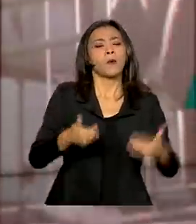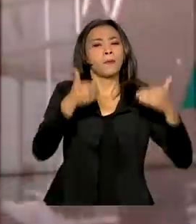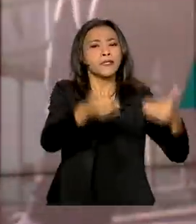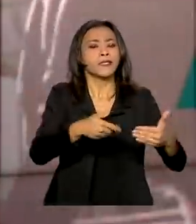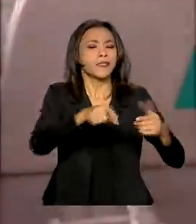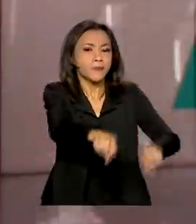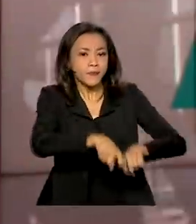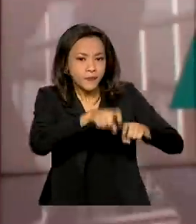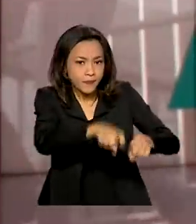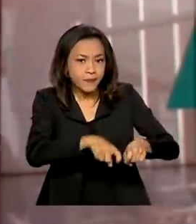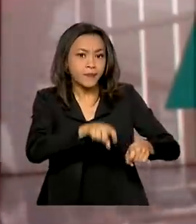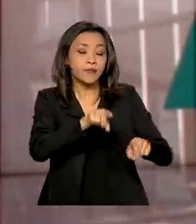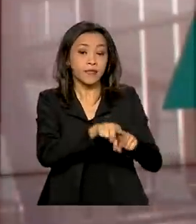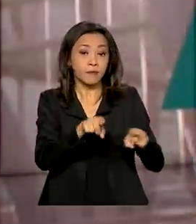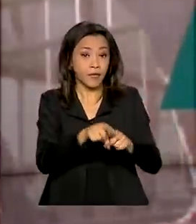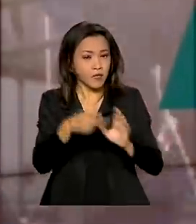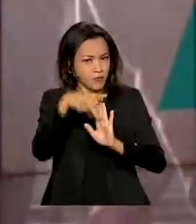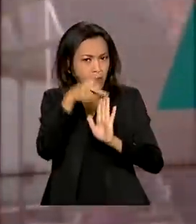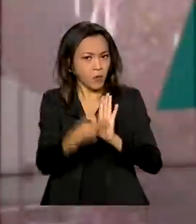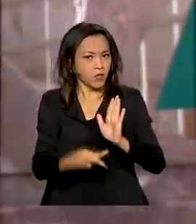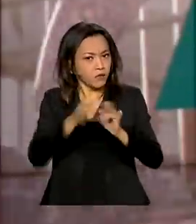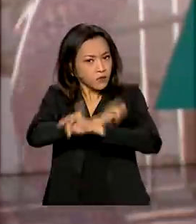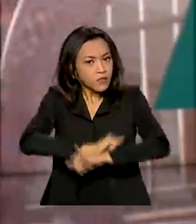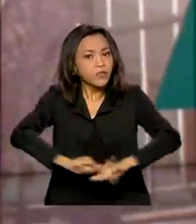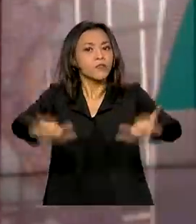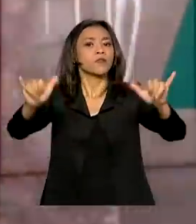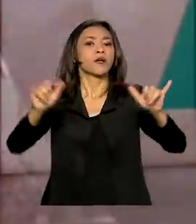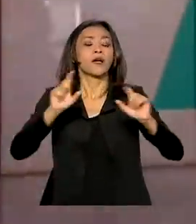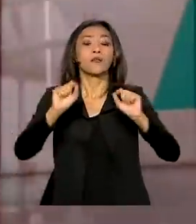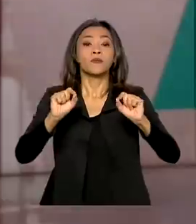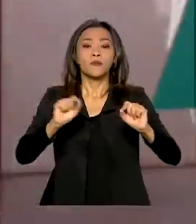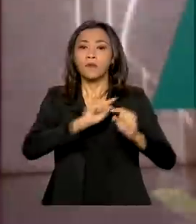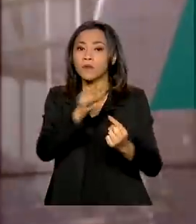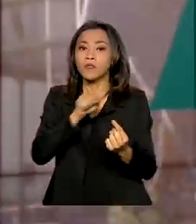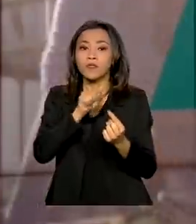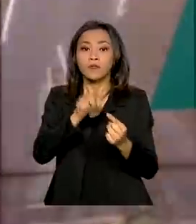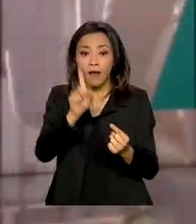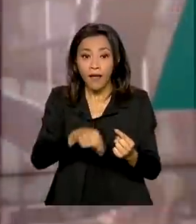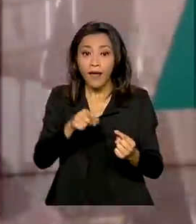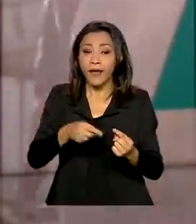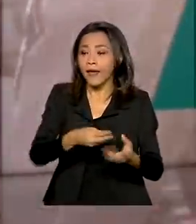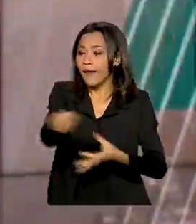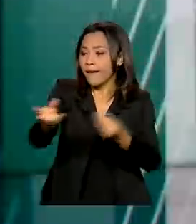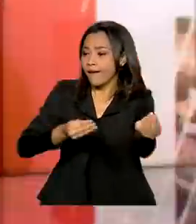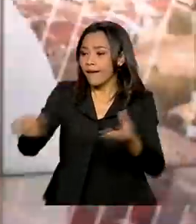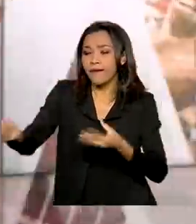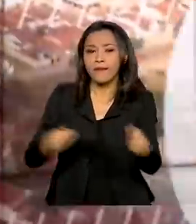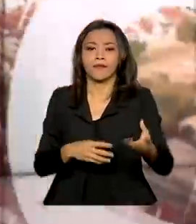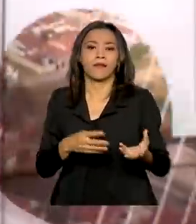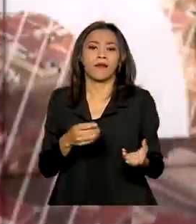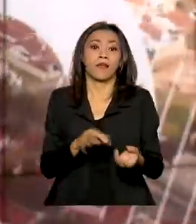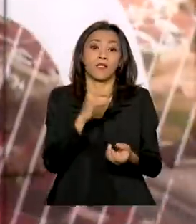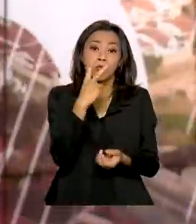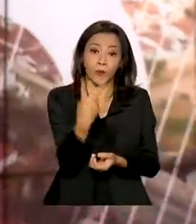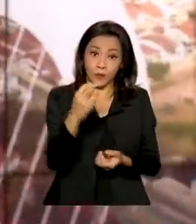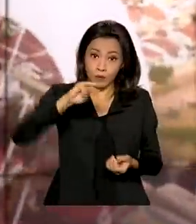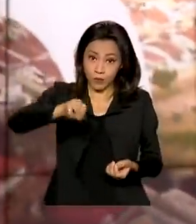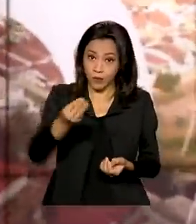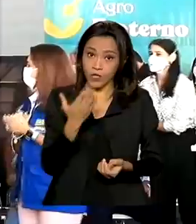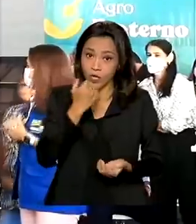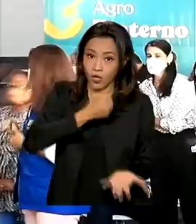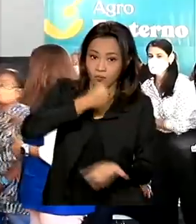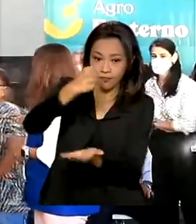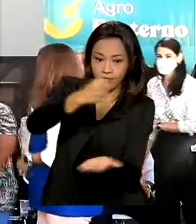lançaram o projeto Agrofraterno. Em todo o país, a iniciativa pretende arrecadar e distribuir 2 milhões de cestas básicas.